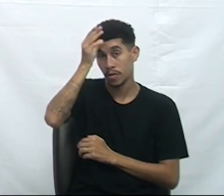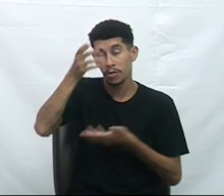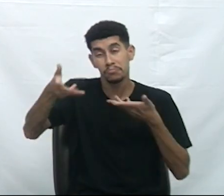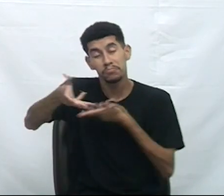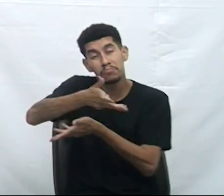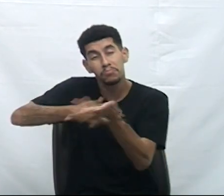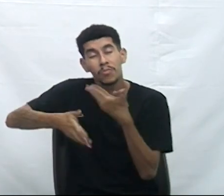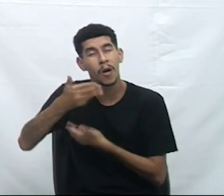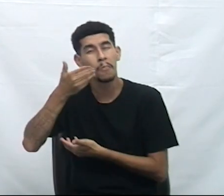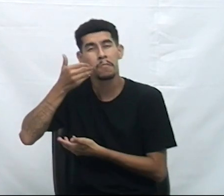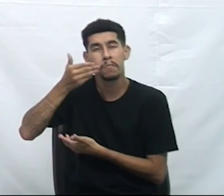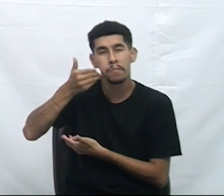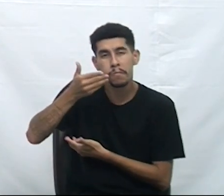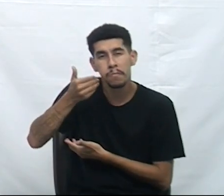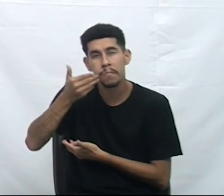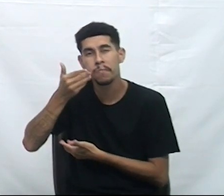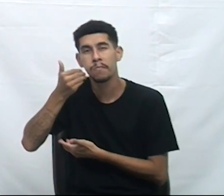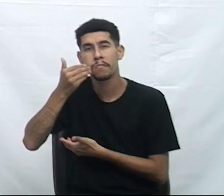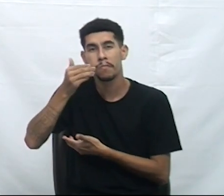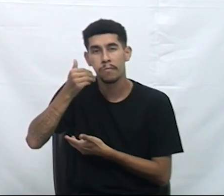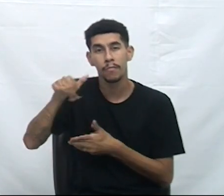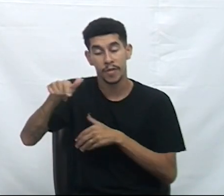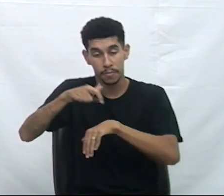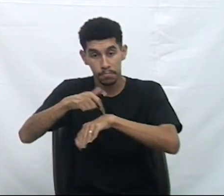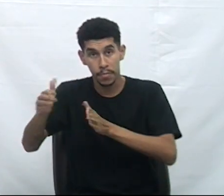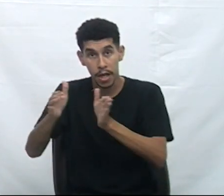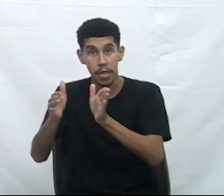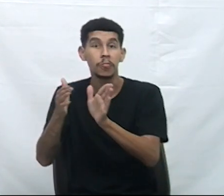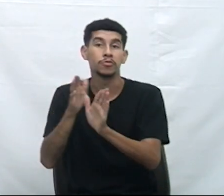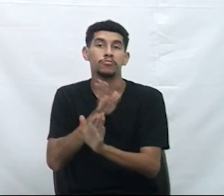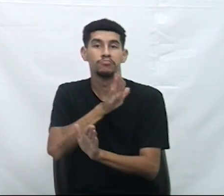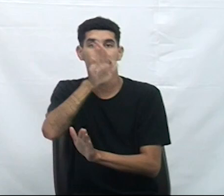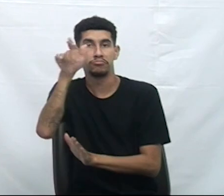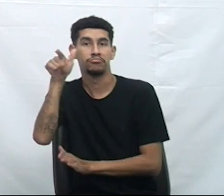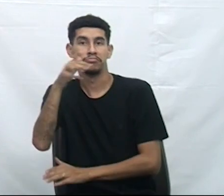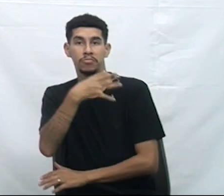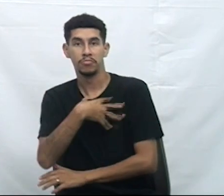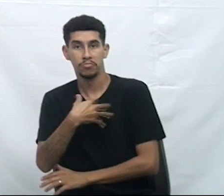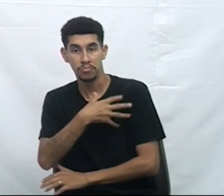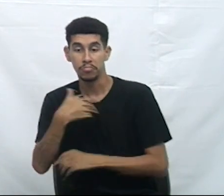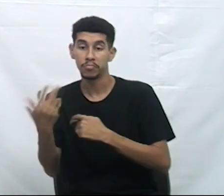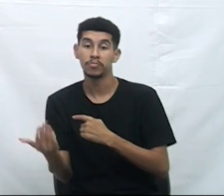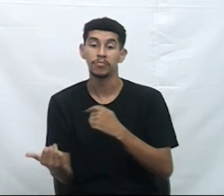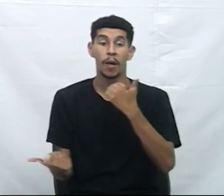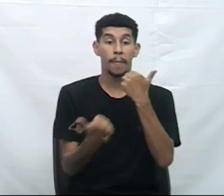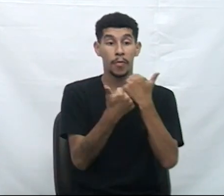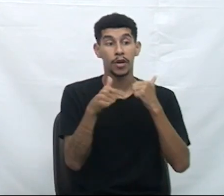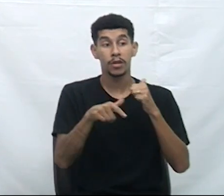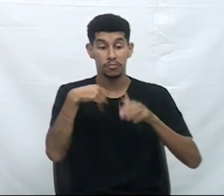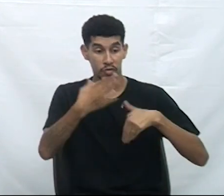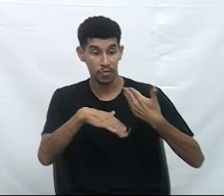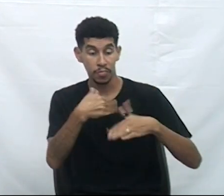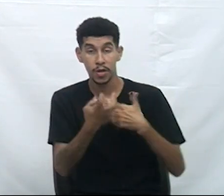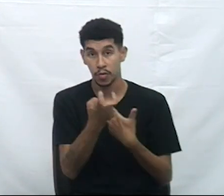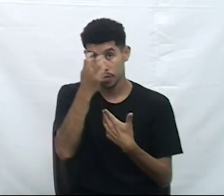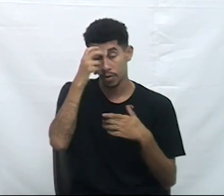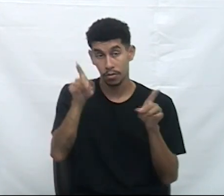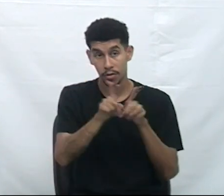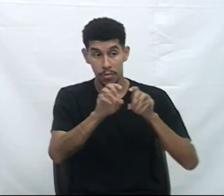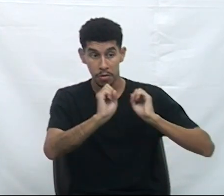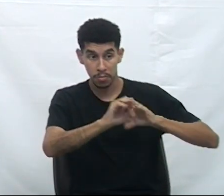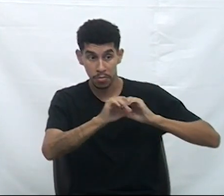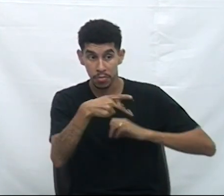experiências e conhecimentos adquiridos durante essa visita contribuirá para o desenvolvimento cultural e educativo de Criciúma,